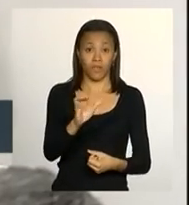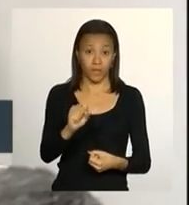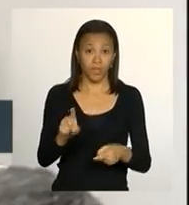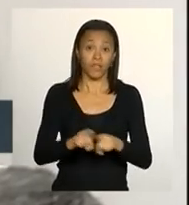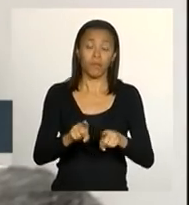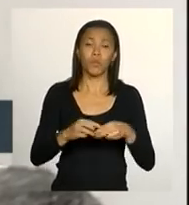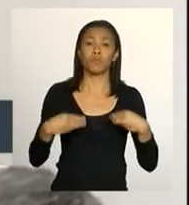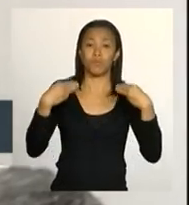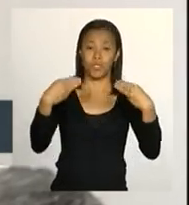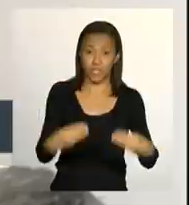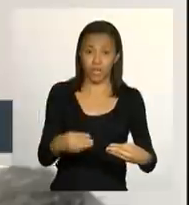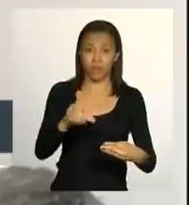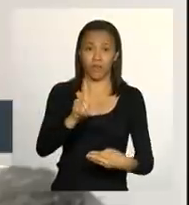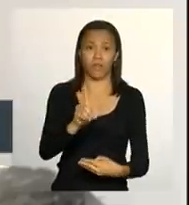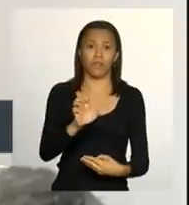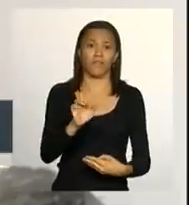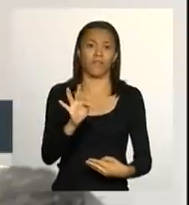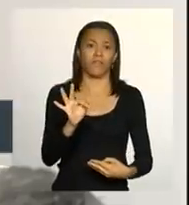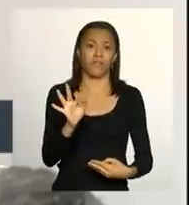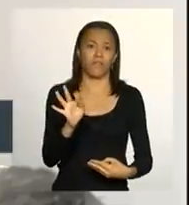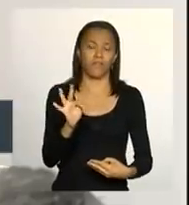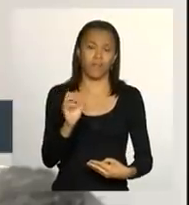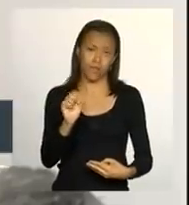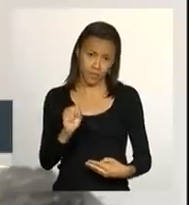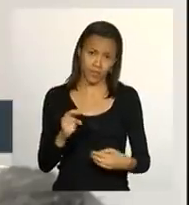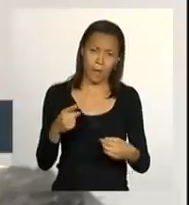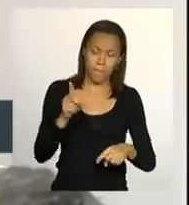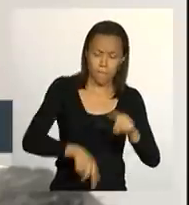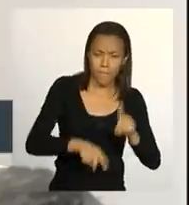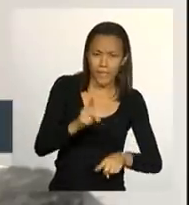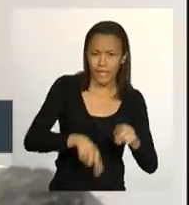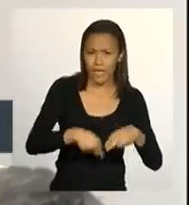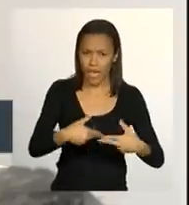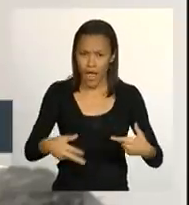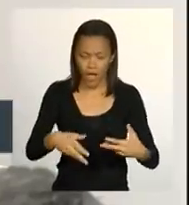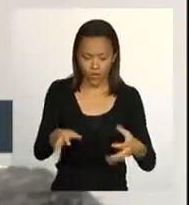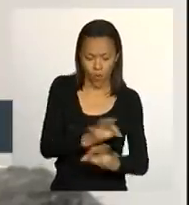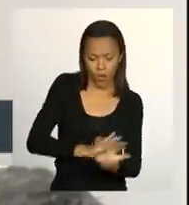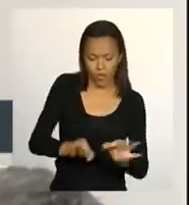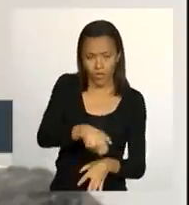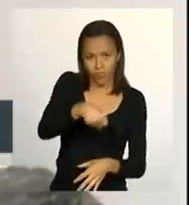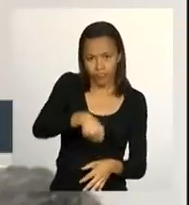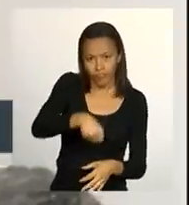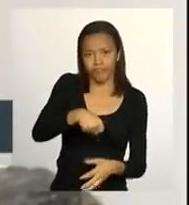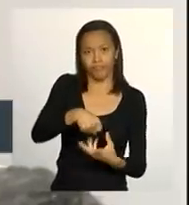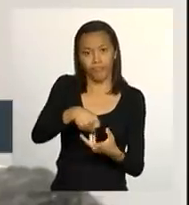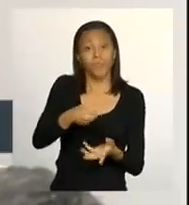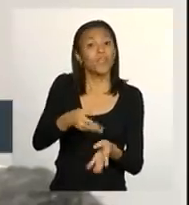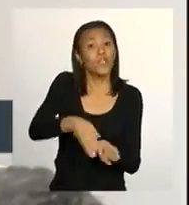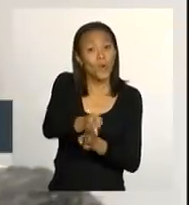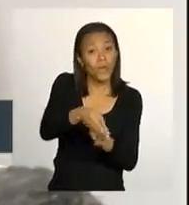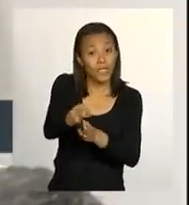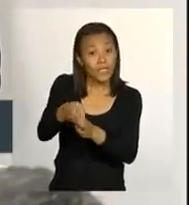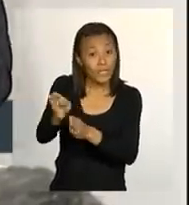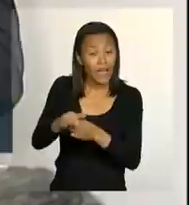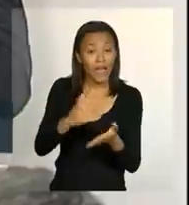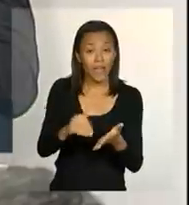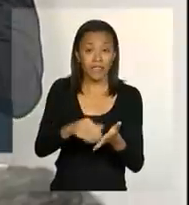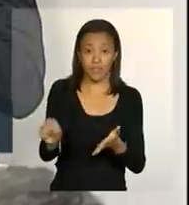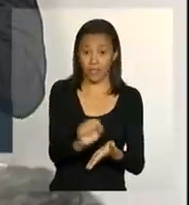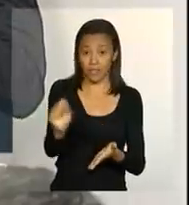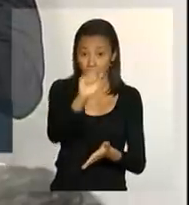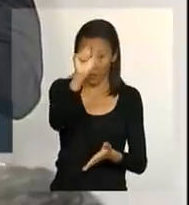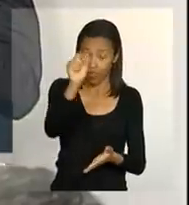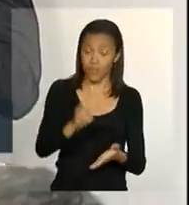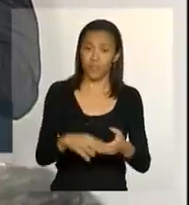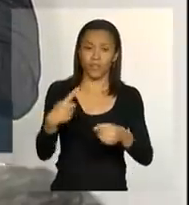Defesa, de preparação de materiais, kits, insumos e de mobilização e orientação das secretarias municipais de saúde